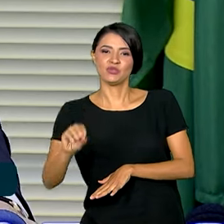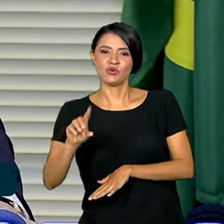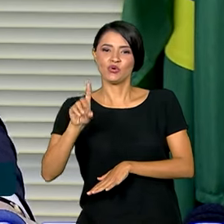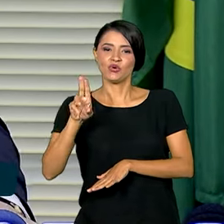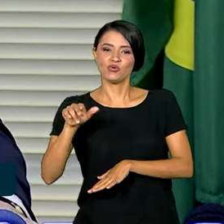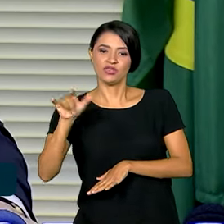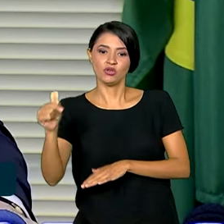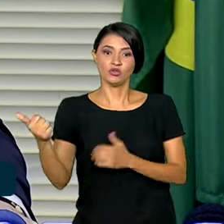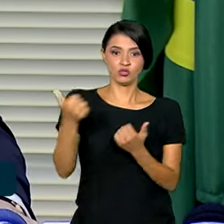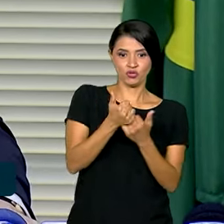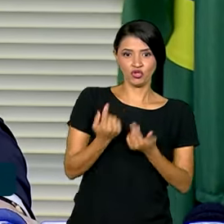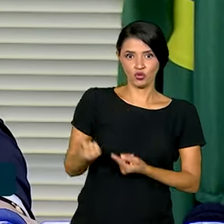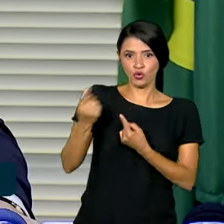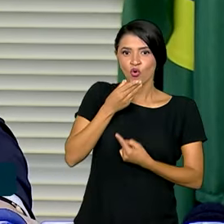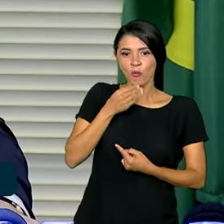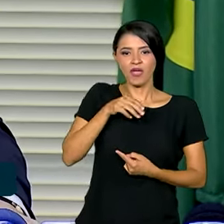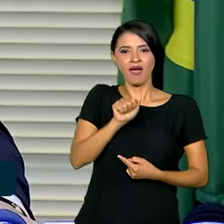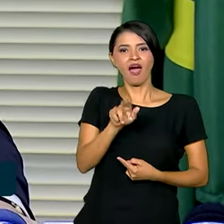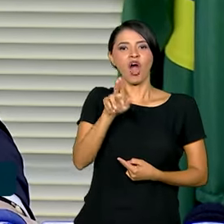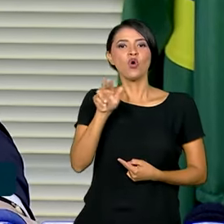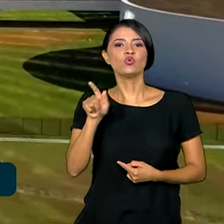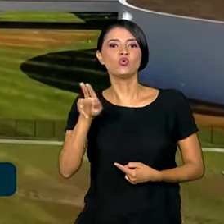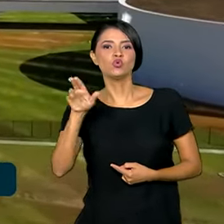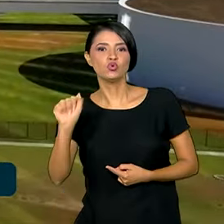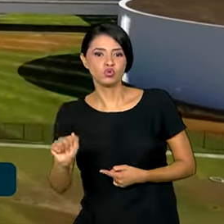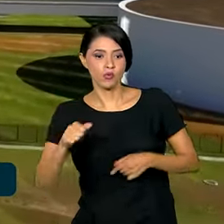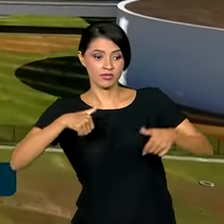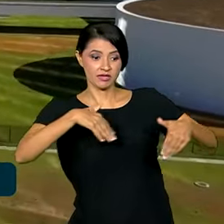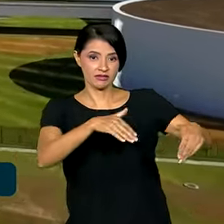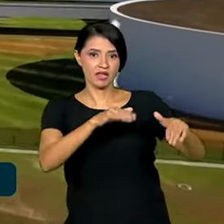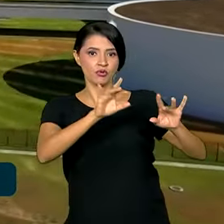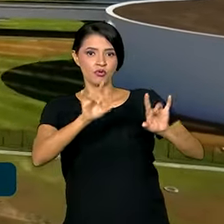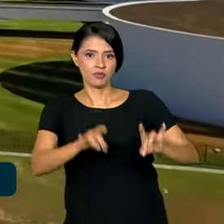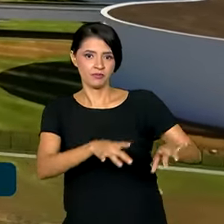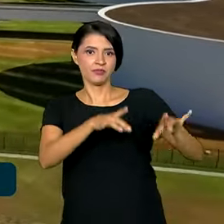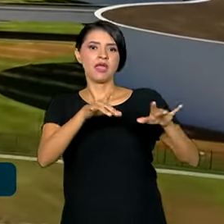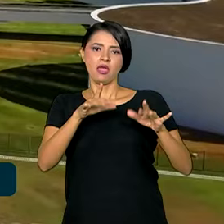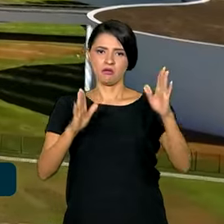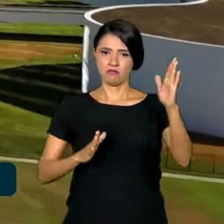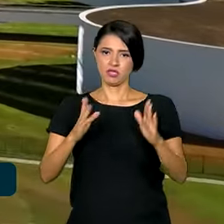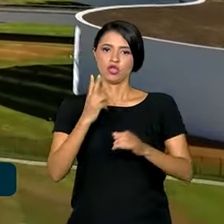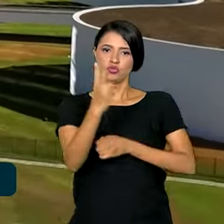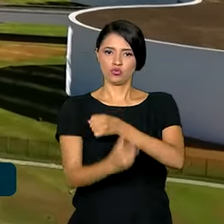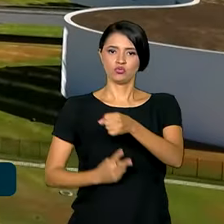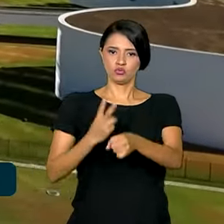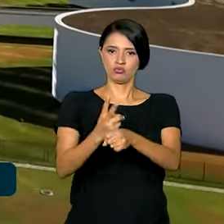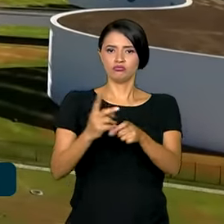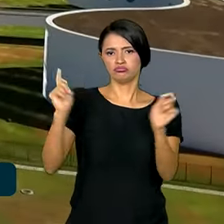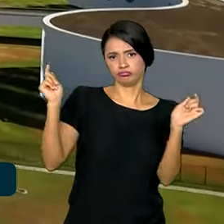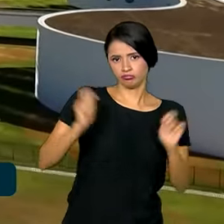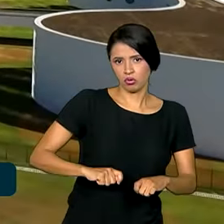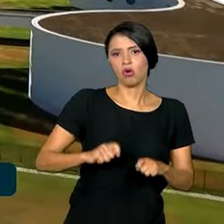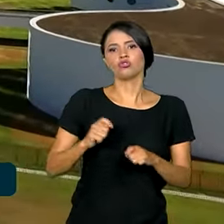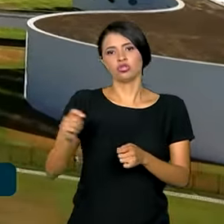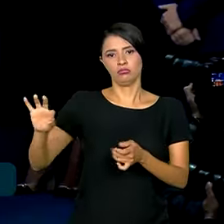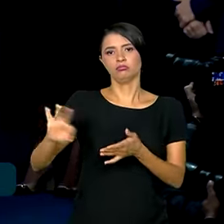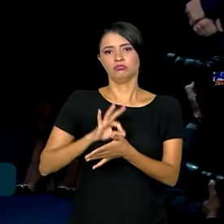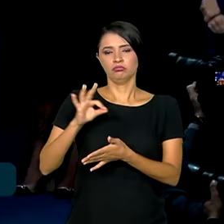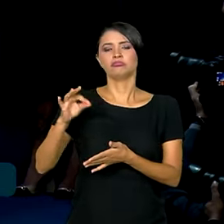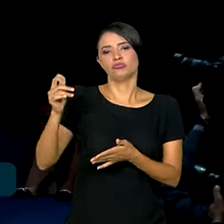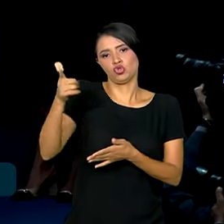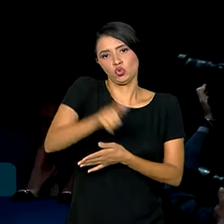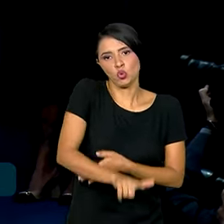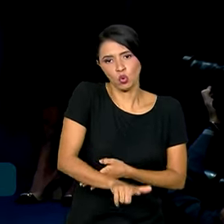Augusto Aras, que deixou o cargo em setembro. O mandato é de dois anos, tendo possibilidade de renovação.